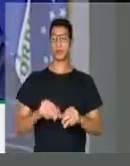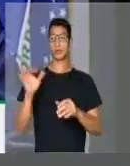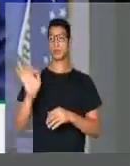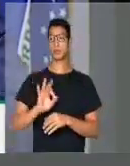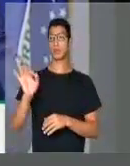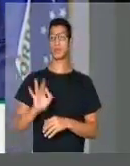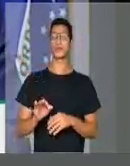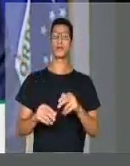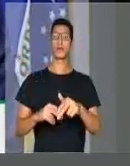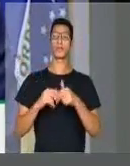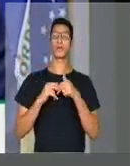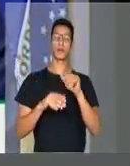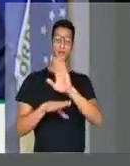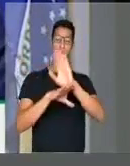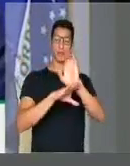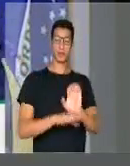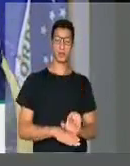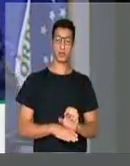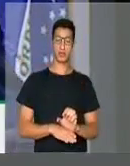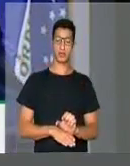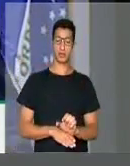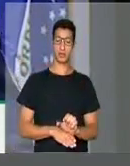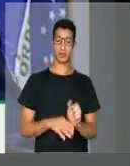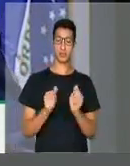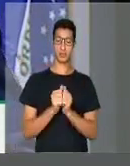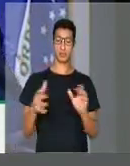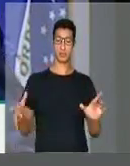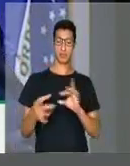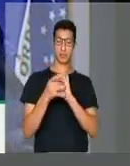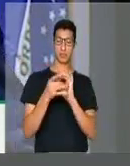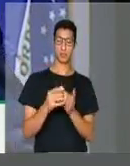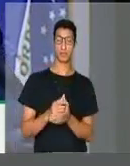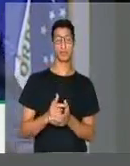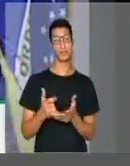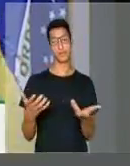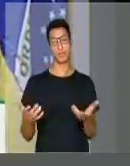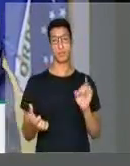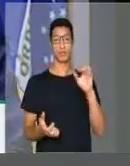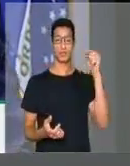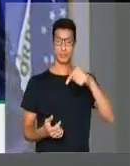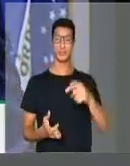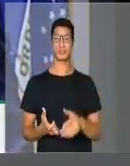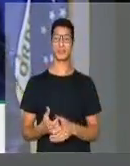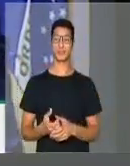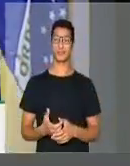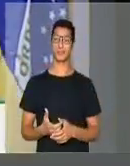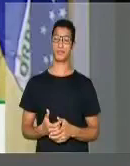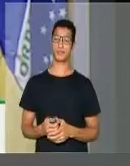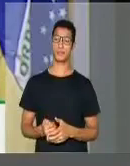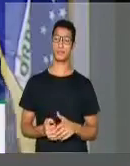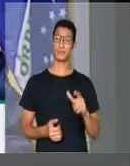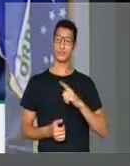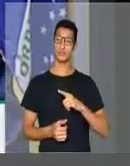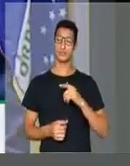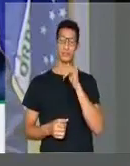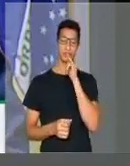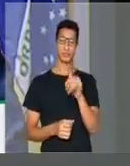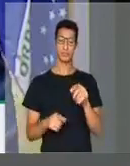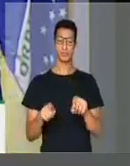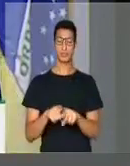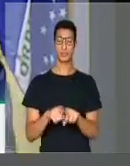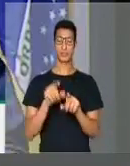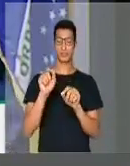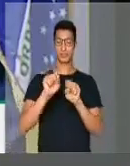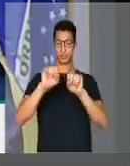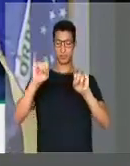proporcional por Estado com coligação. só que tem se dito também